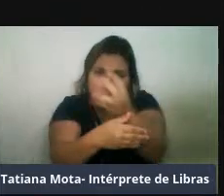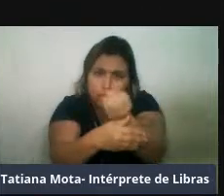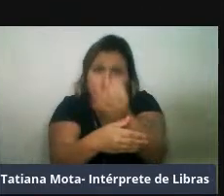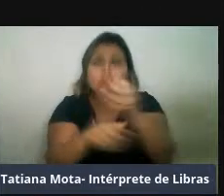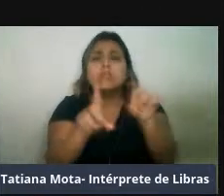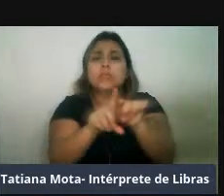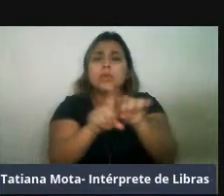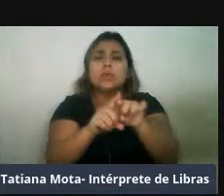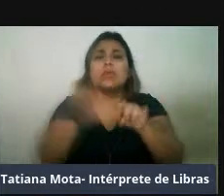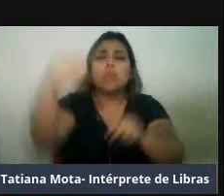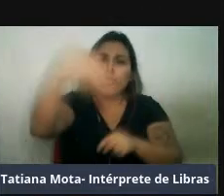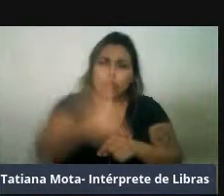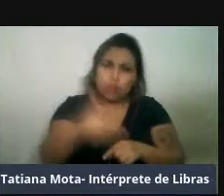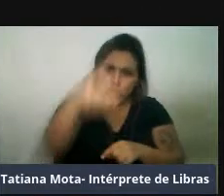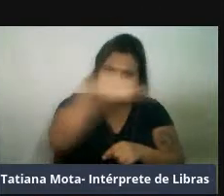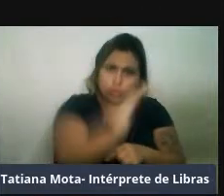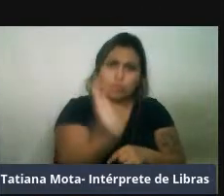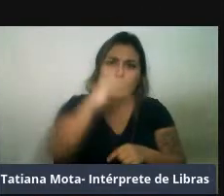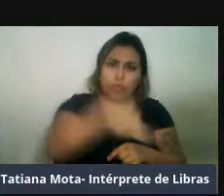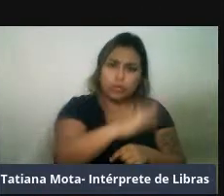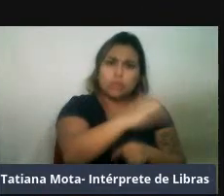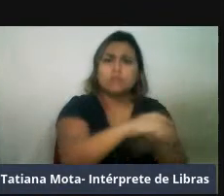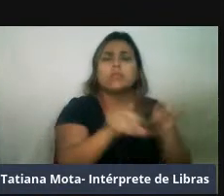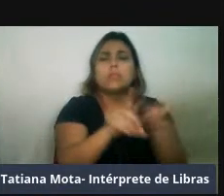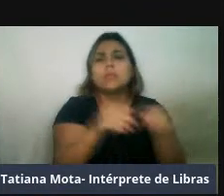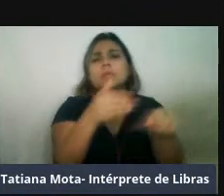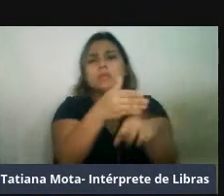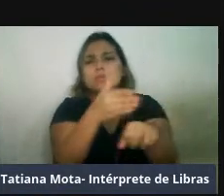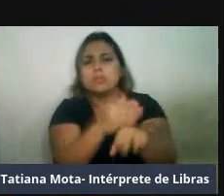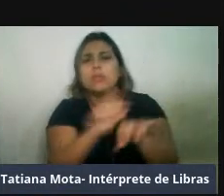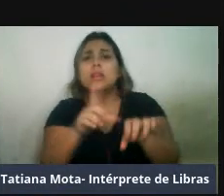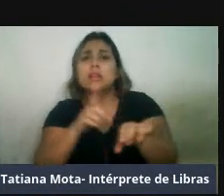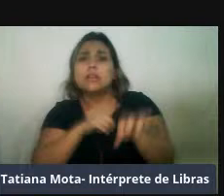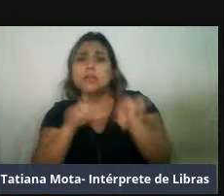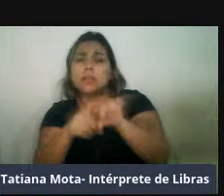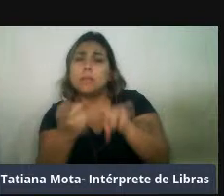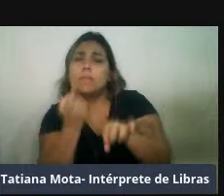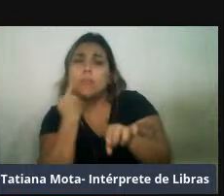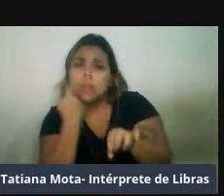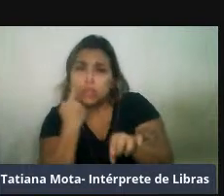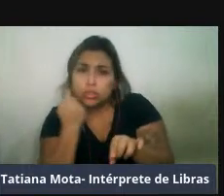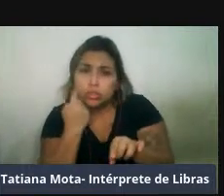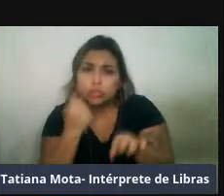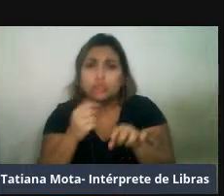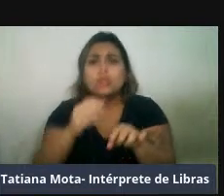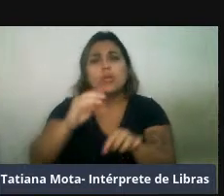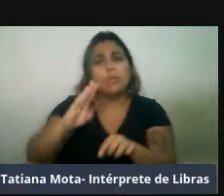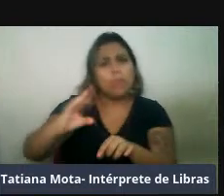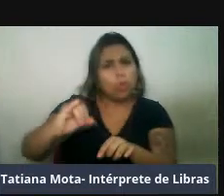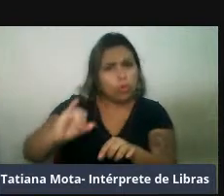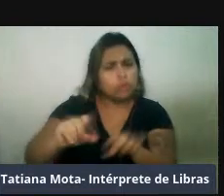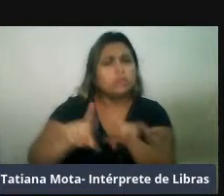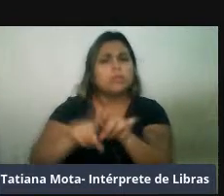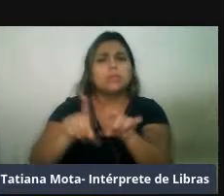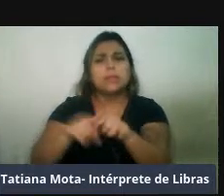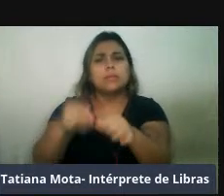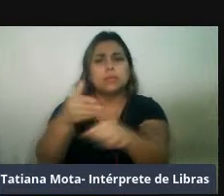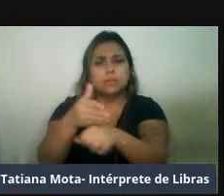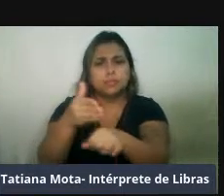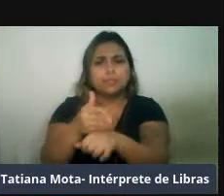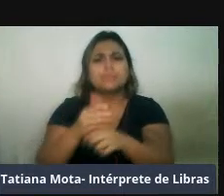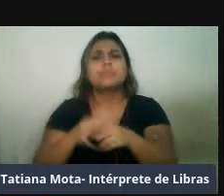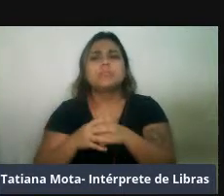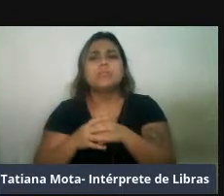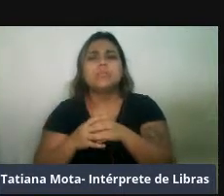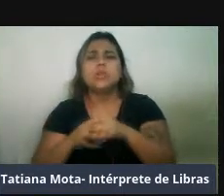desse grupo, os peixes bois, né, da ordem sirene. Então, uma ordem específica de mamíferos aquáticos, não